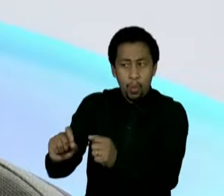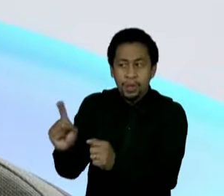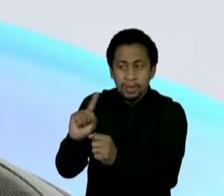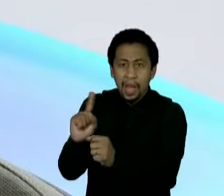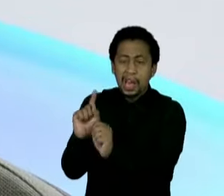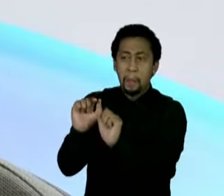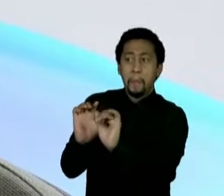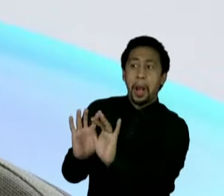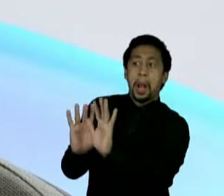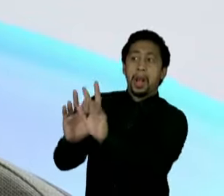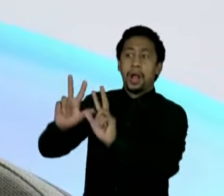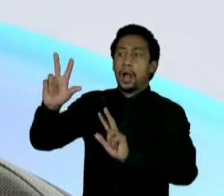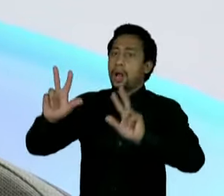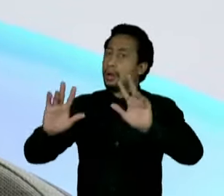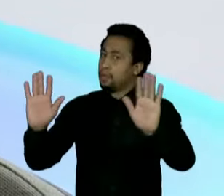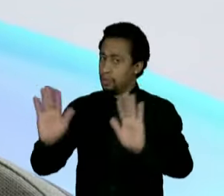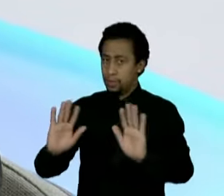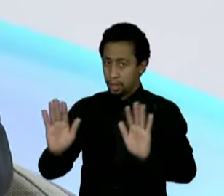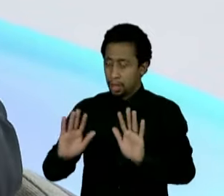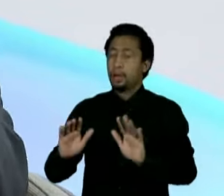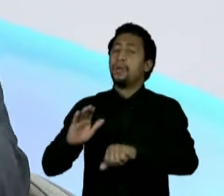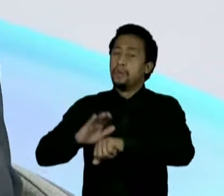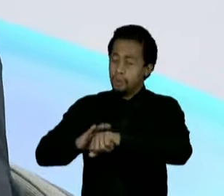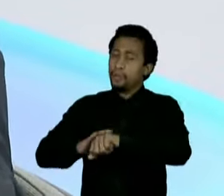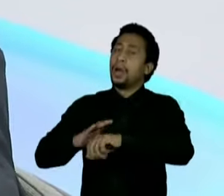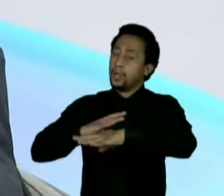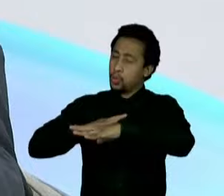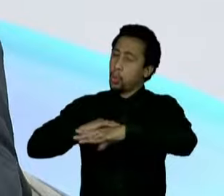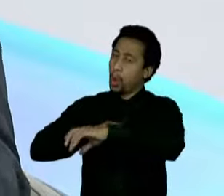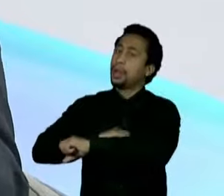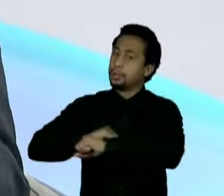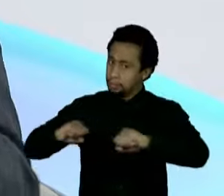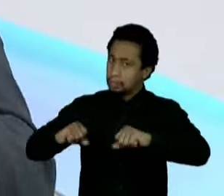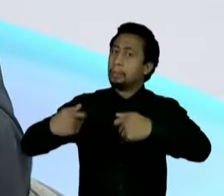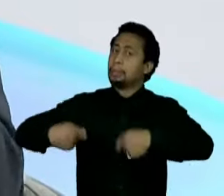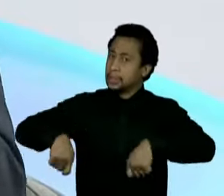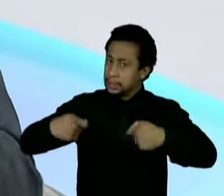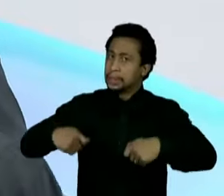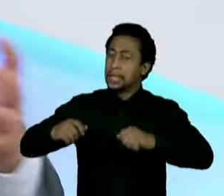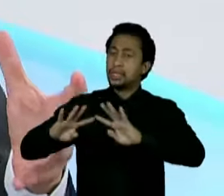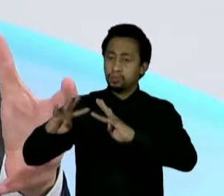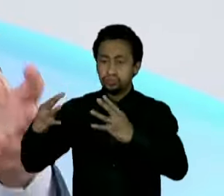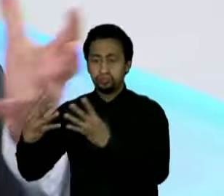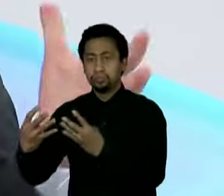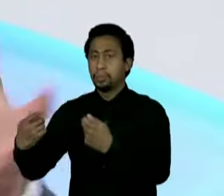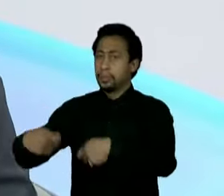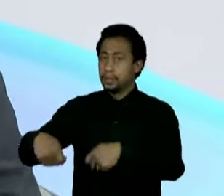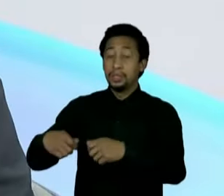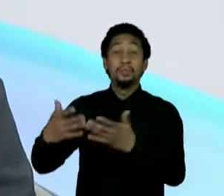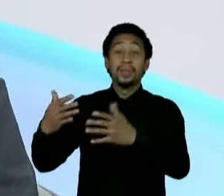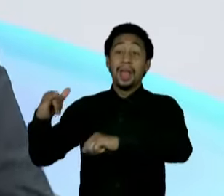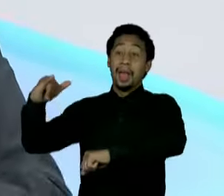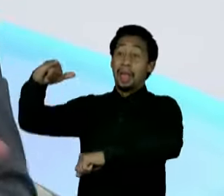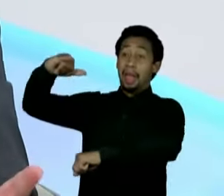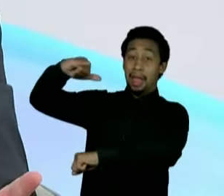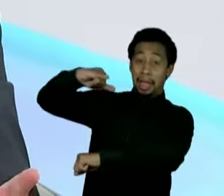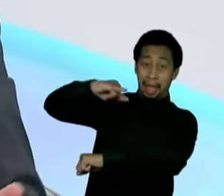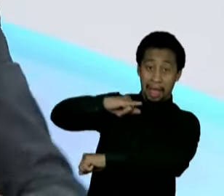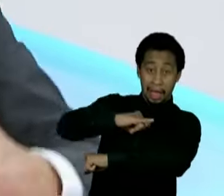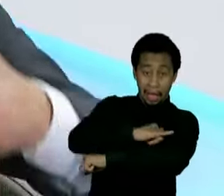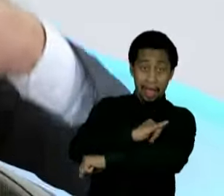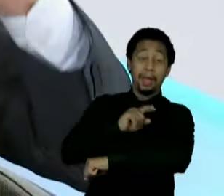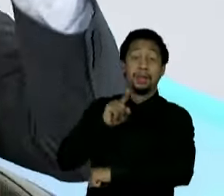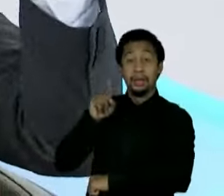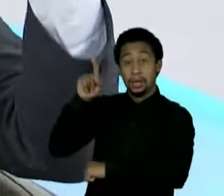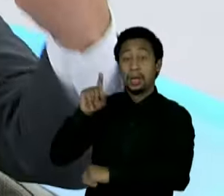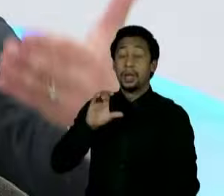colocar em quarentena quem chegasse... O Brasil é um dos países que você tem praticamente uma única entrada para o cumbica do estrangeiro. Não fizeram.